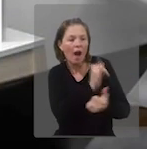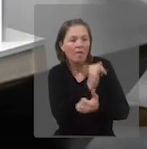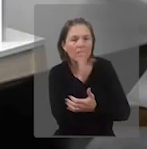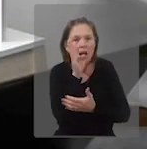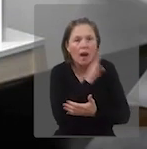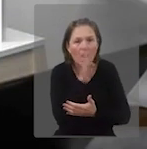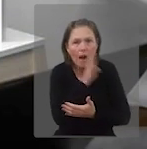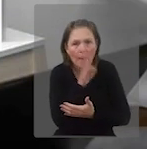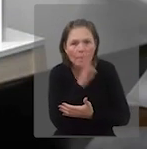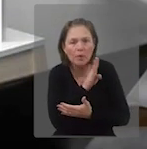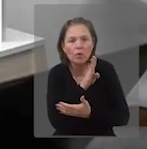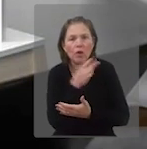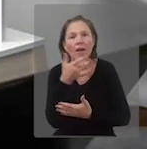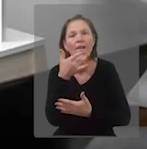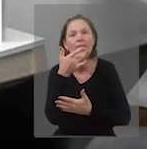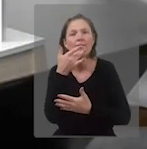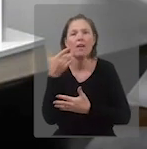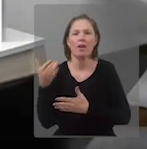rápida,